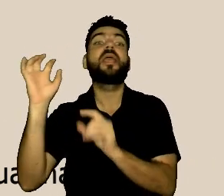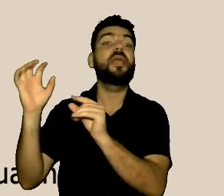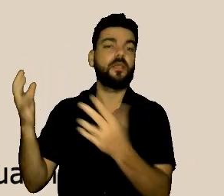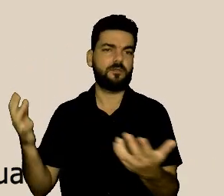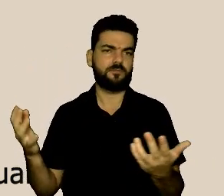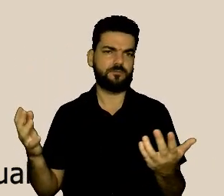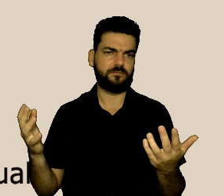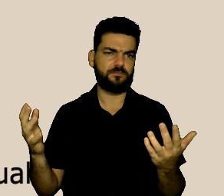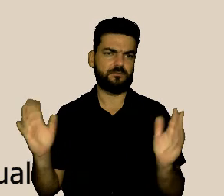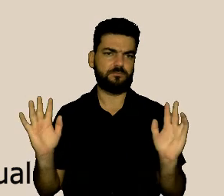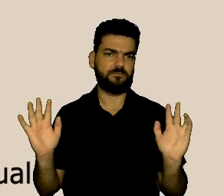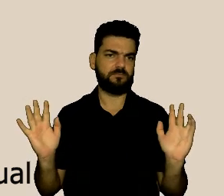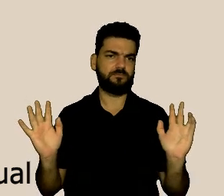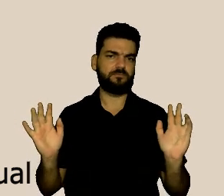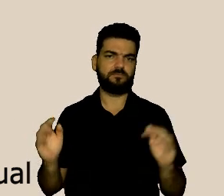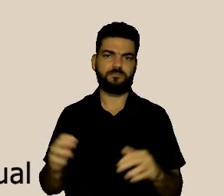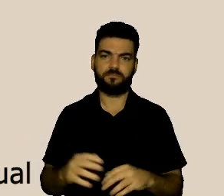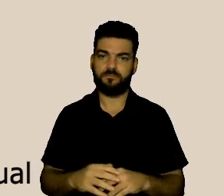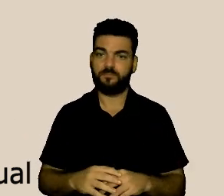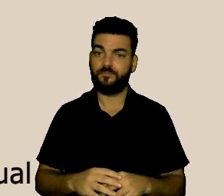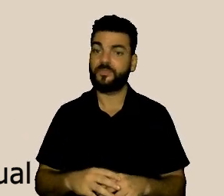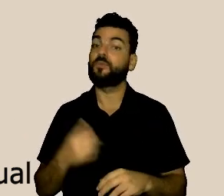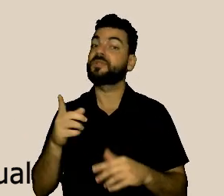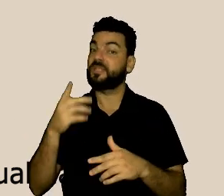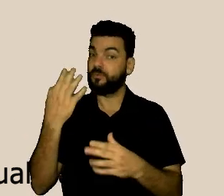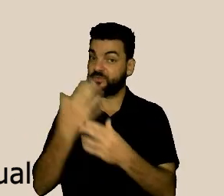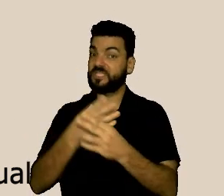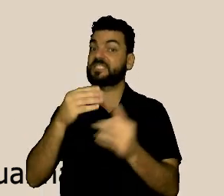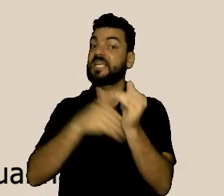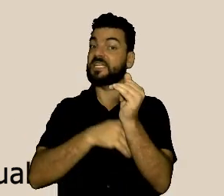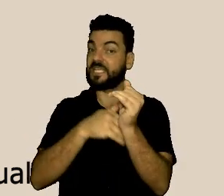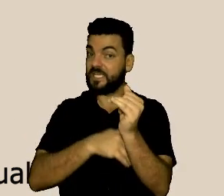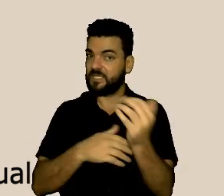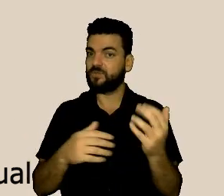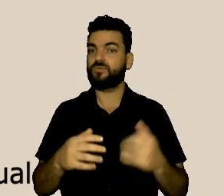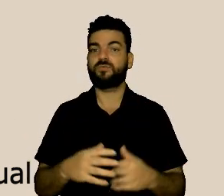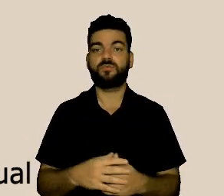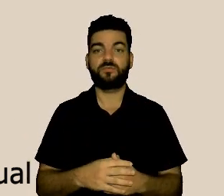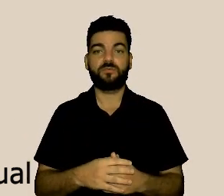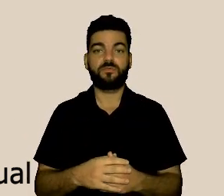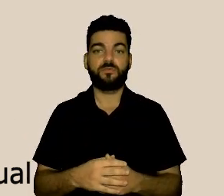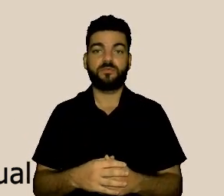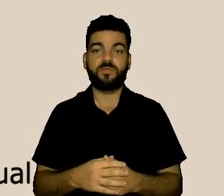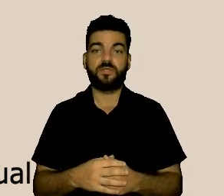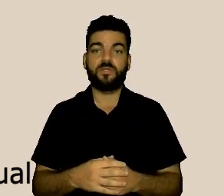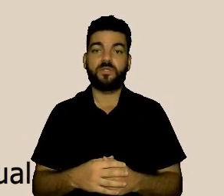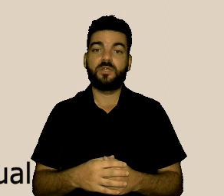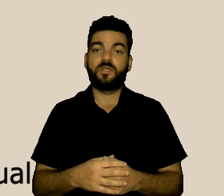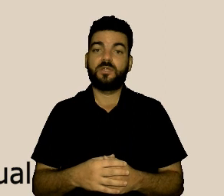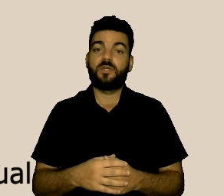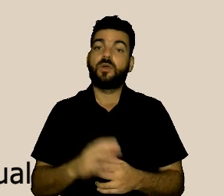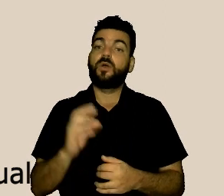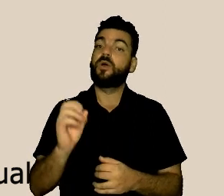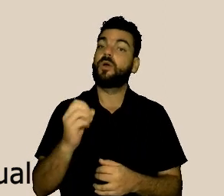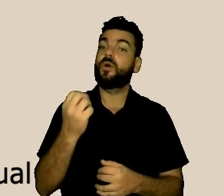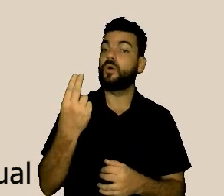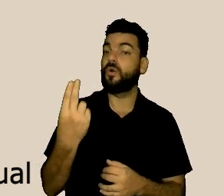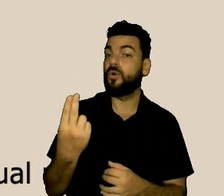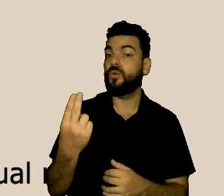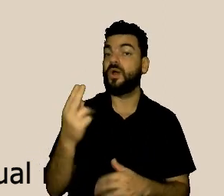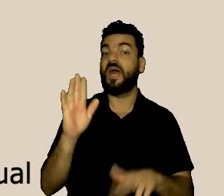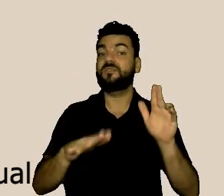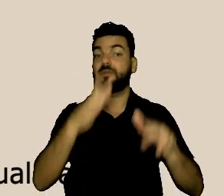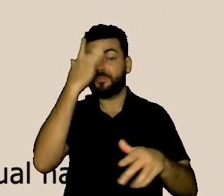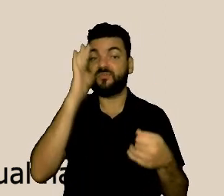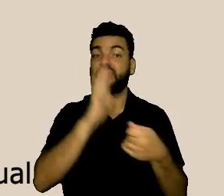procede, e aí ele quer, de fato, ele diz que foi uma denunciação caluniosa. O que nós